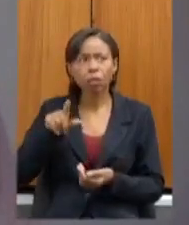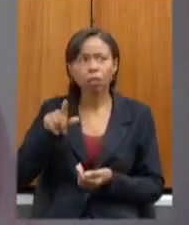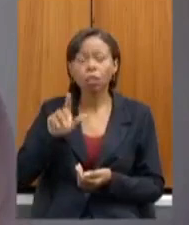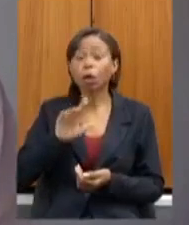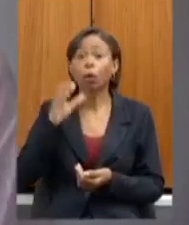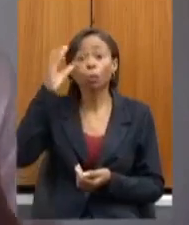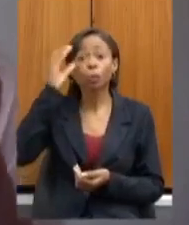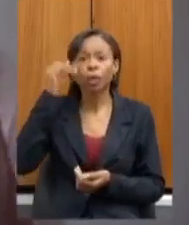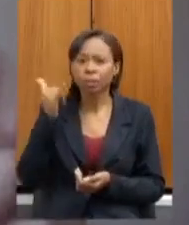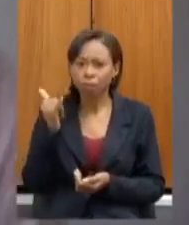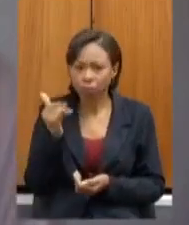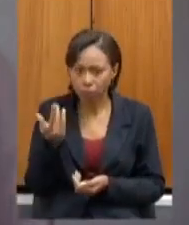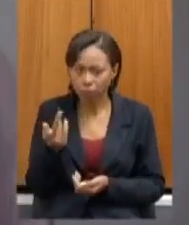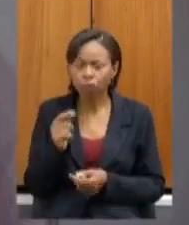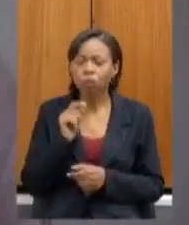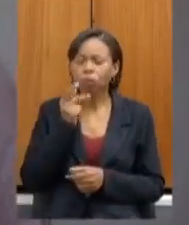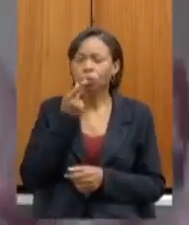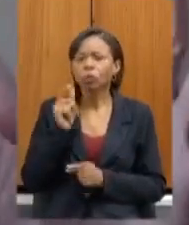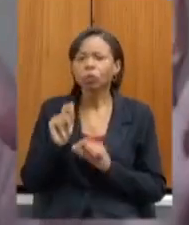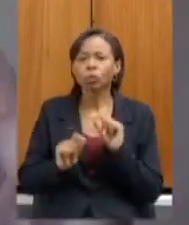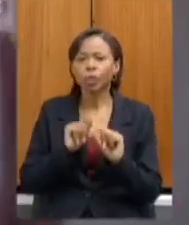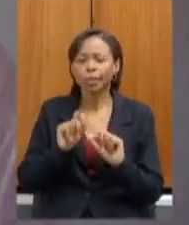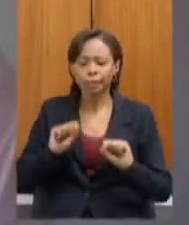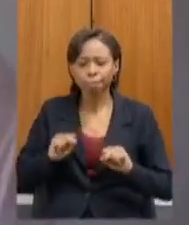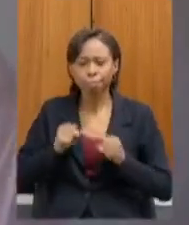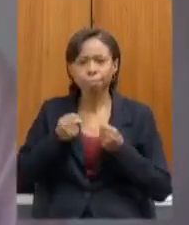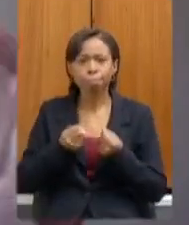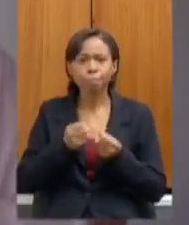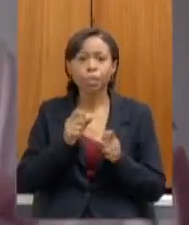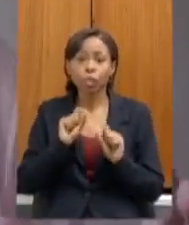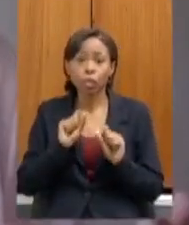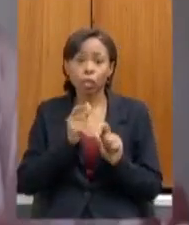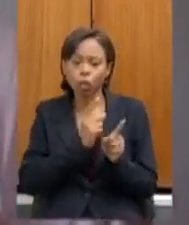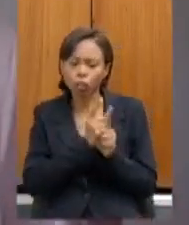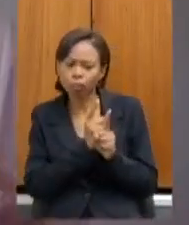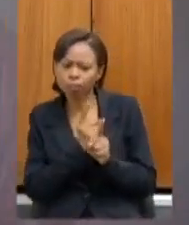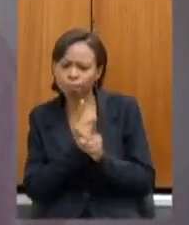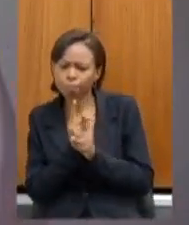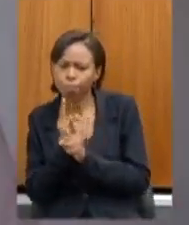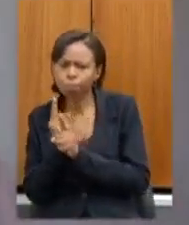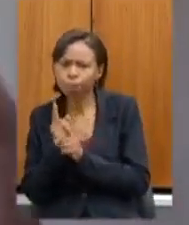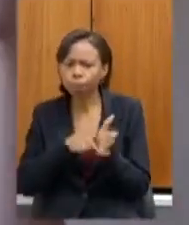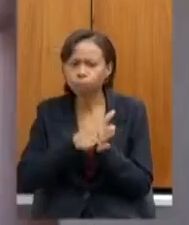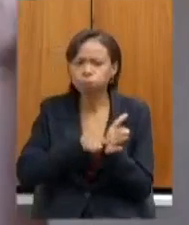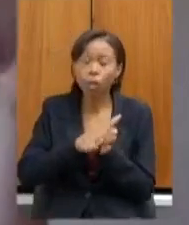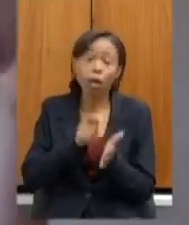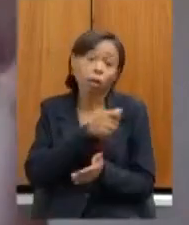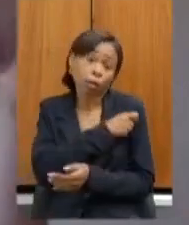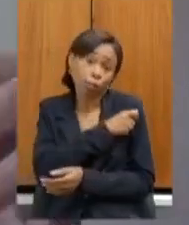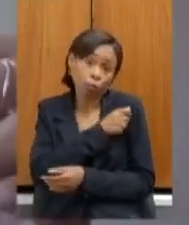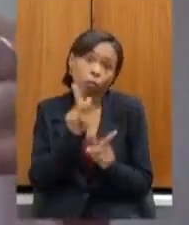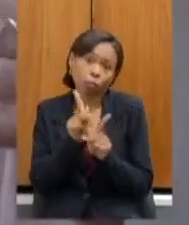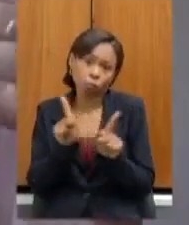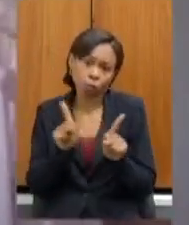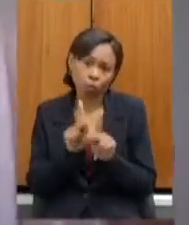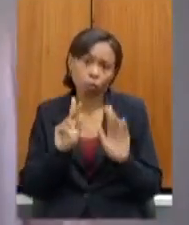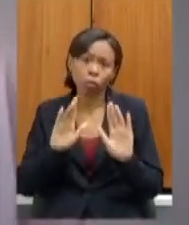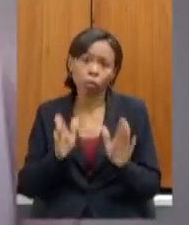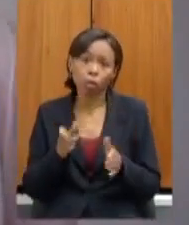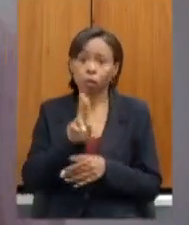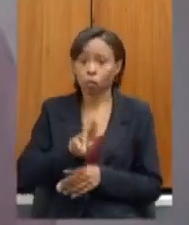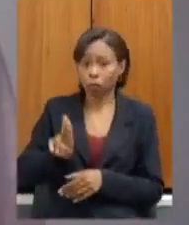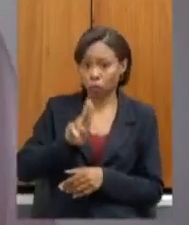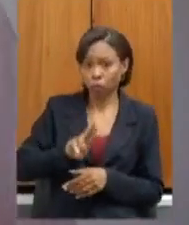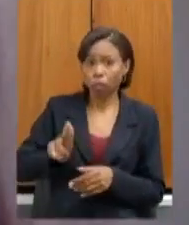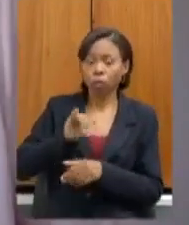professor Cleito do esforço de a partir desse diagnóstico do que a gente já percebeu tanto professores e alunos que estão utilizando as